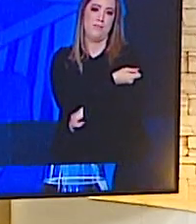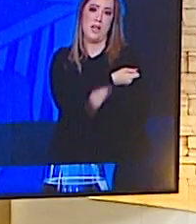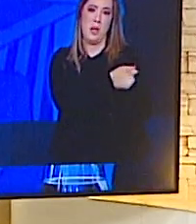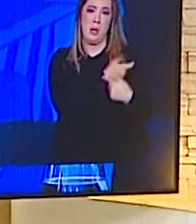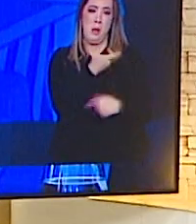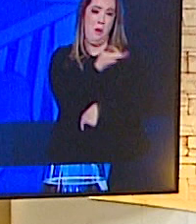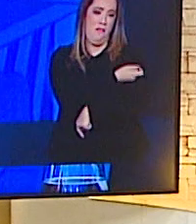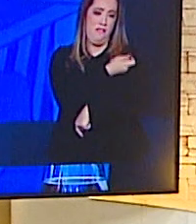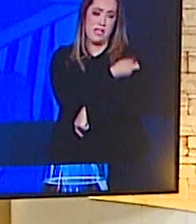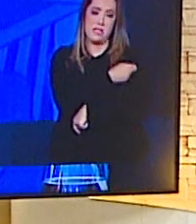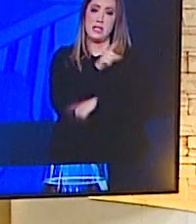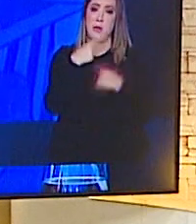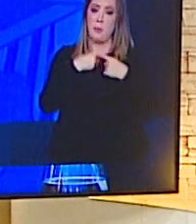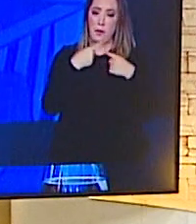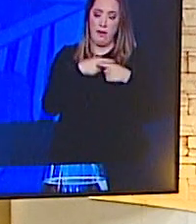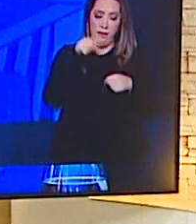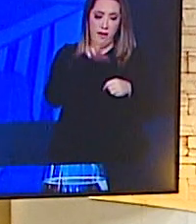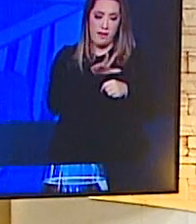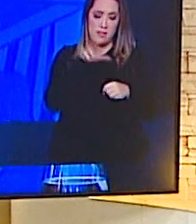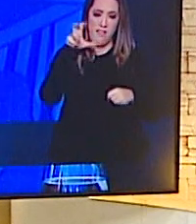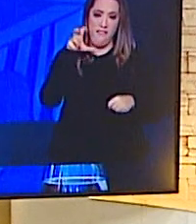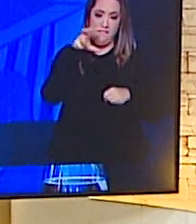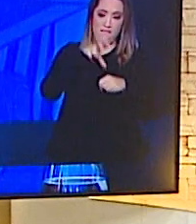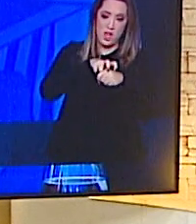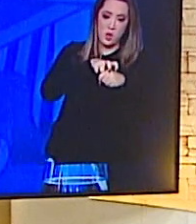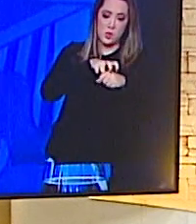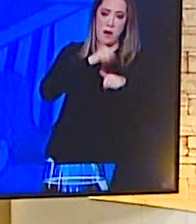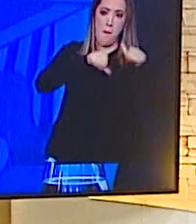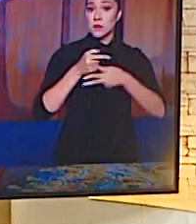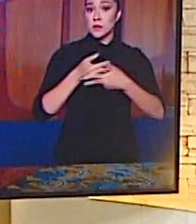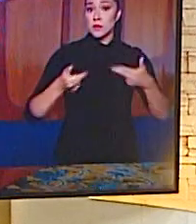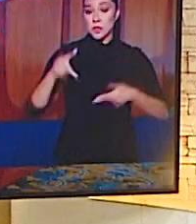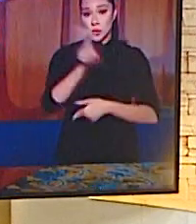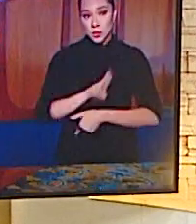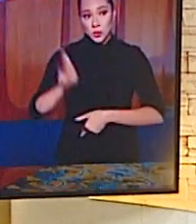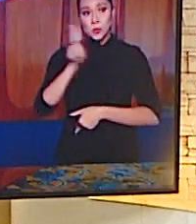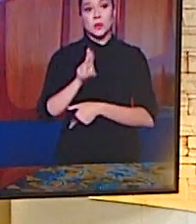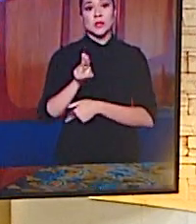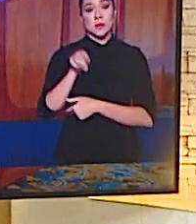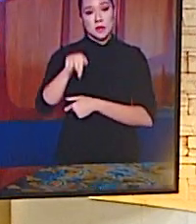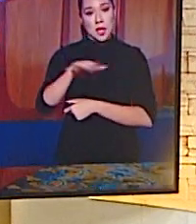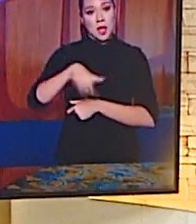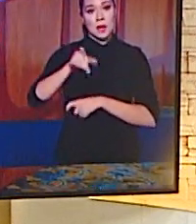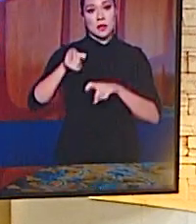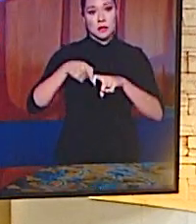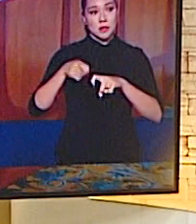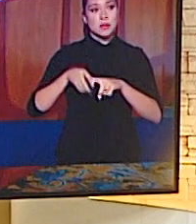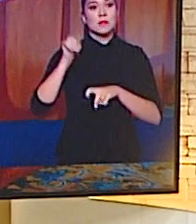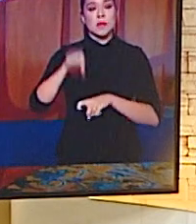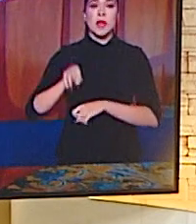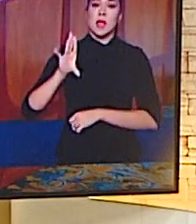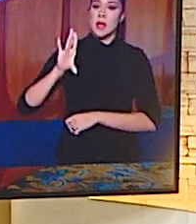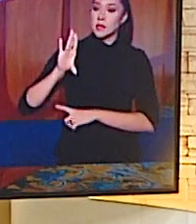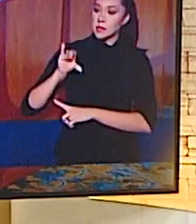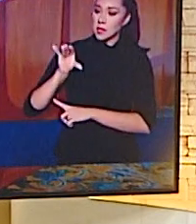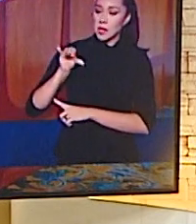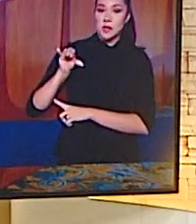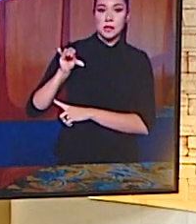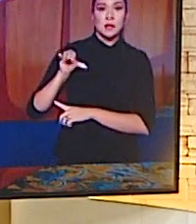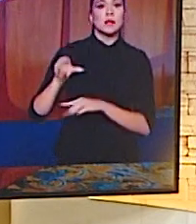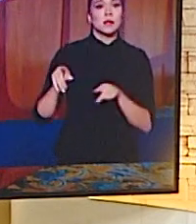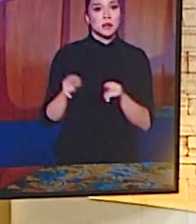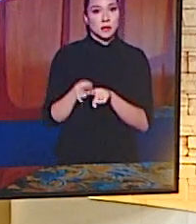pasta, é a primeira vez que a nação vê o novo Ministro da Saúde se reportando e é importante ouvirmos esse